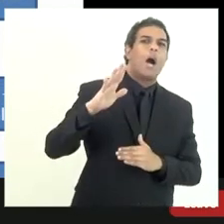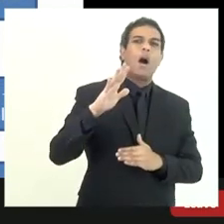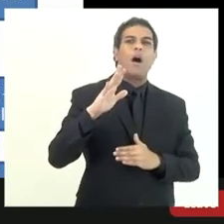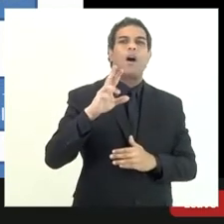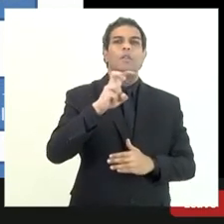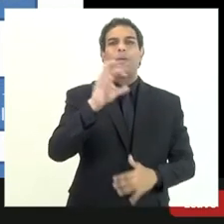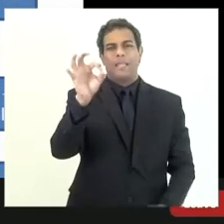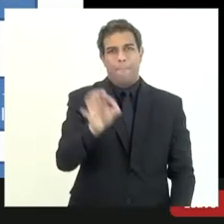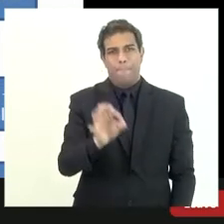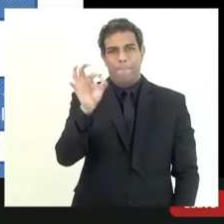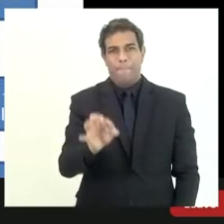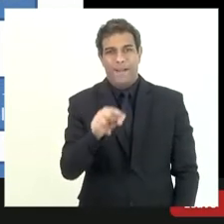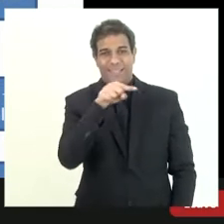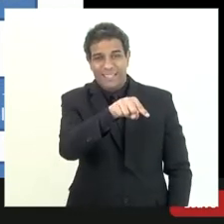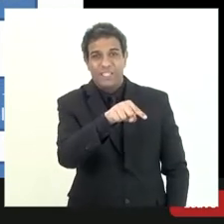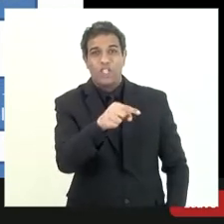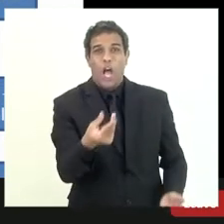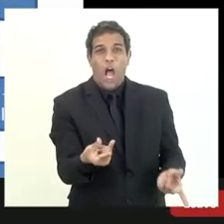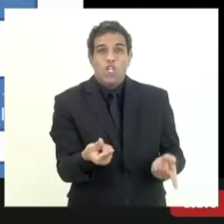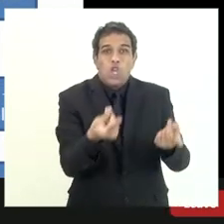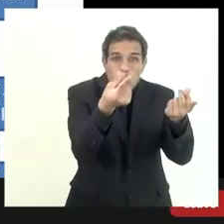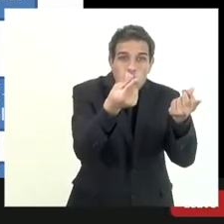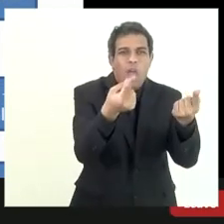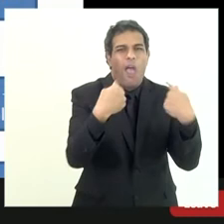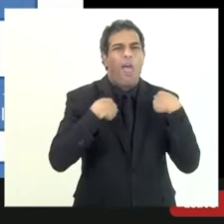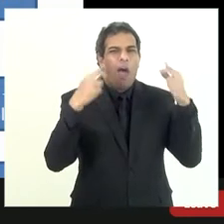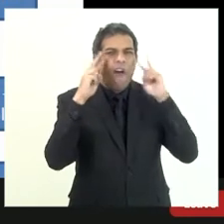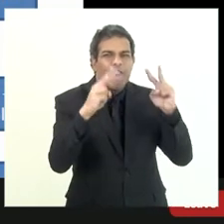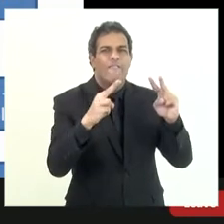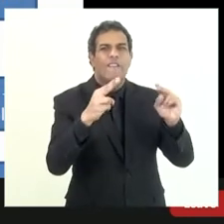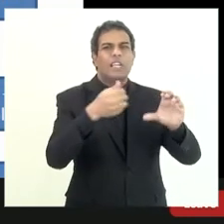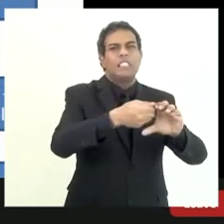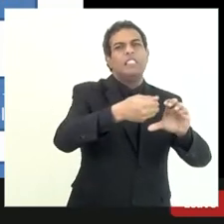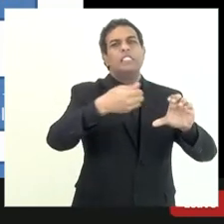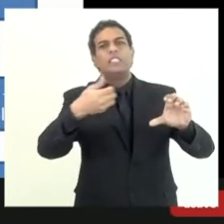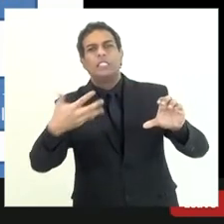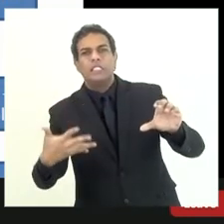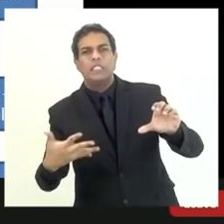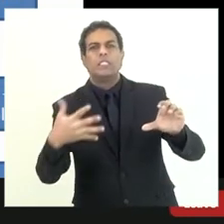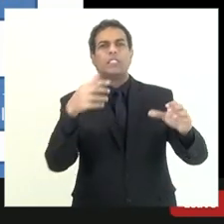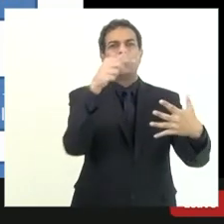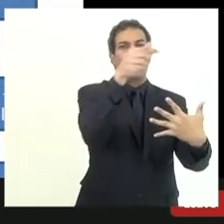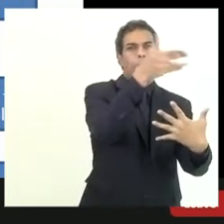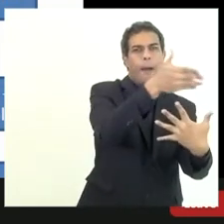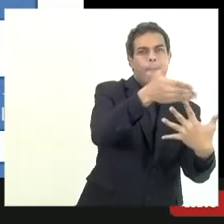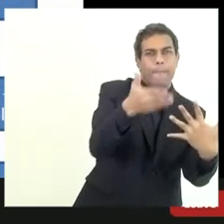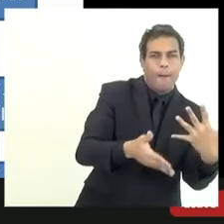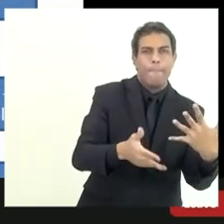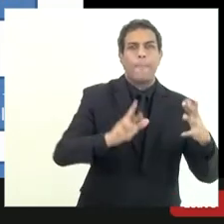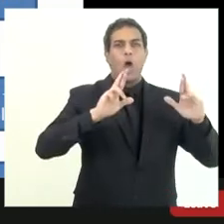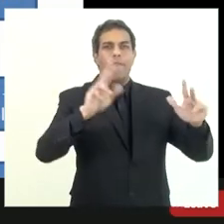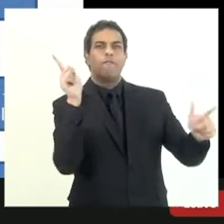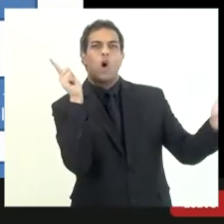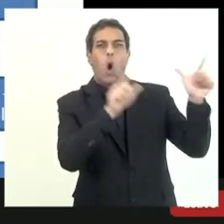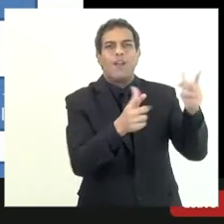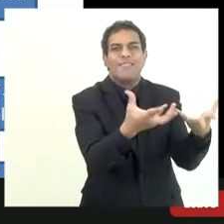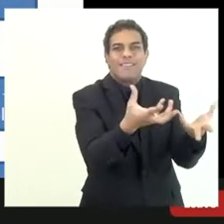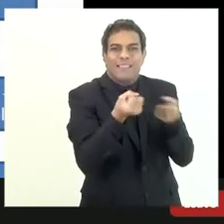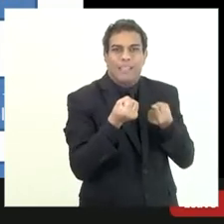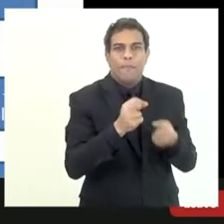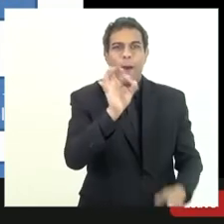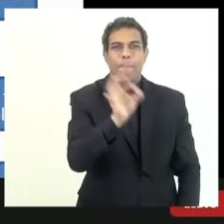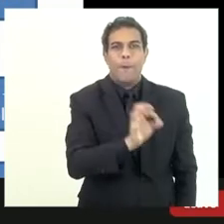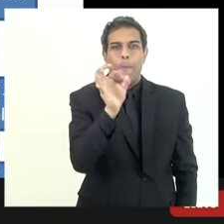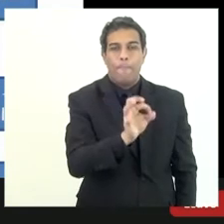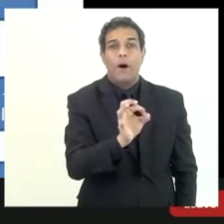50% desse valor né eu classifico esse crédito posso classificar esse crédito como provável eu vou receber esse valor e vou